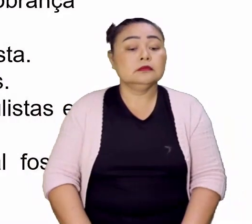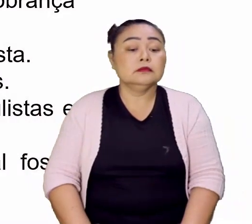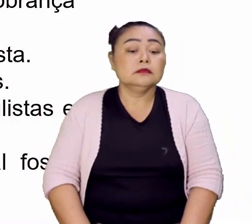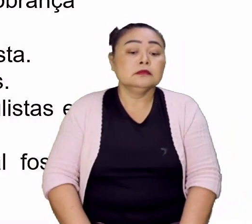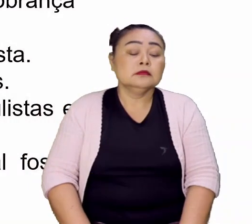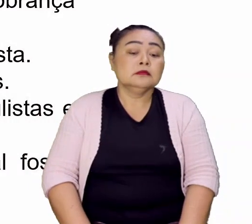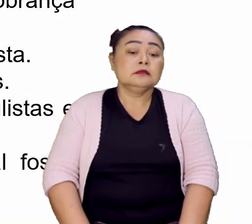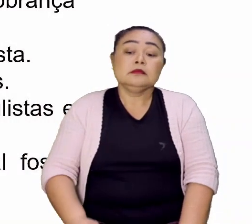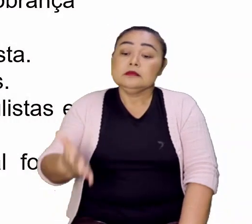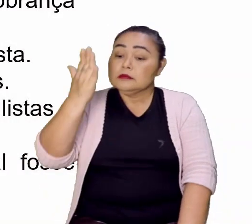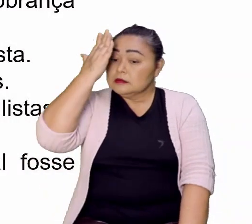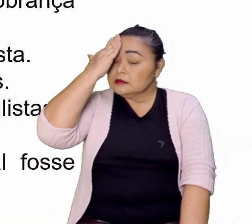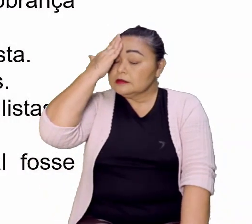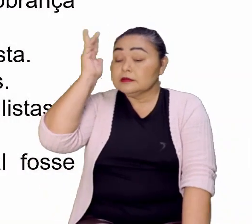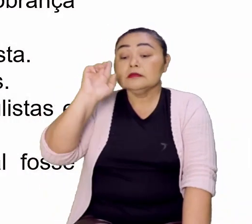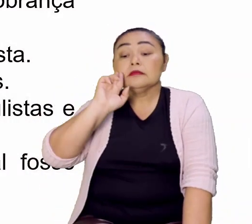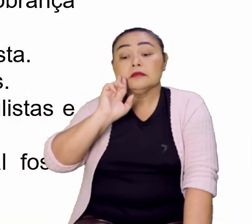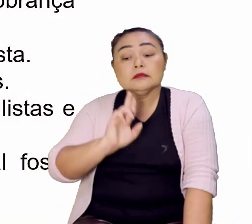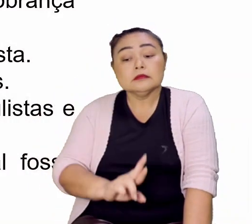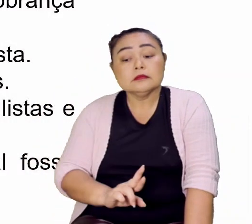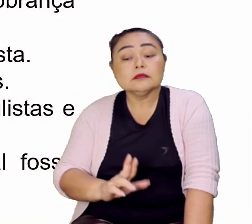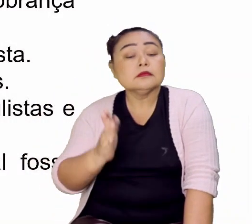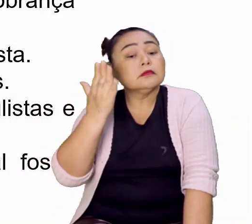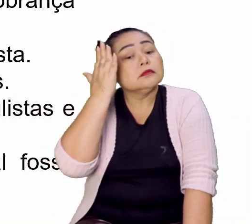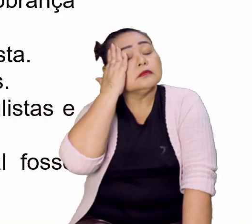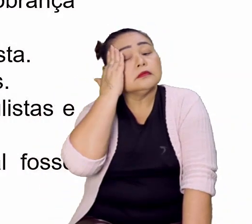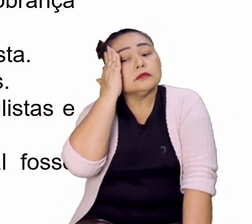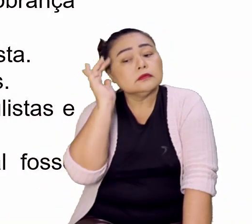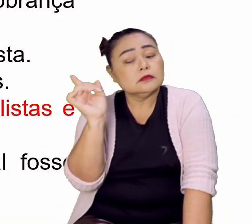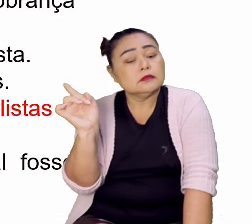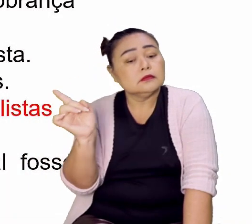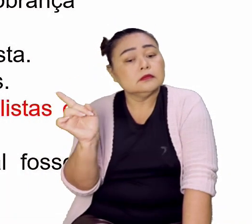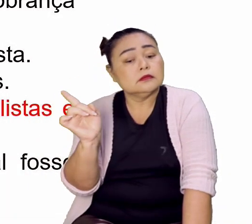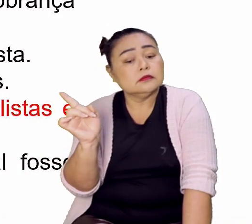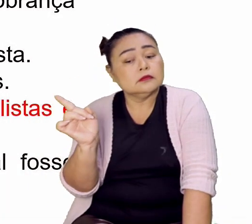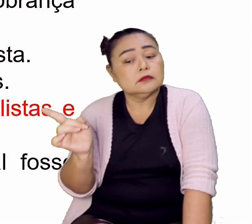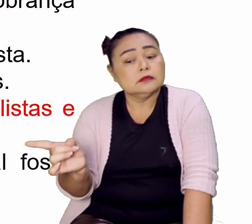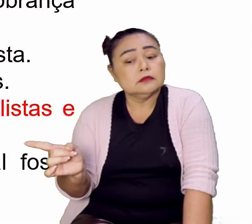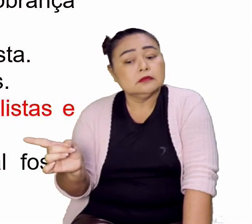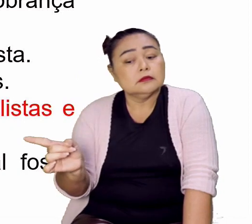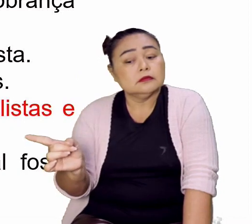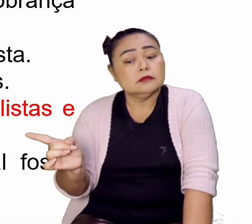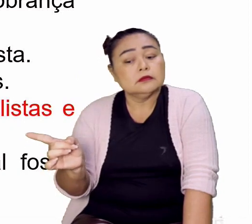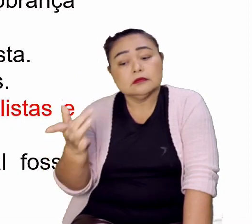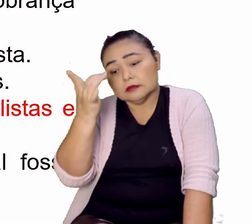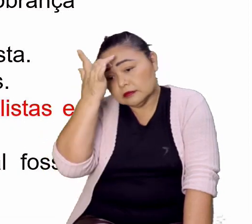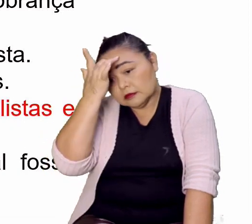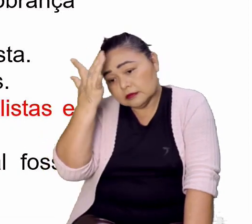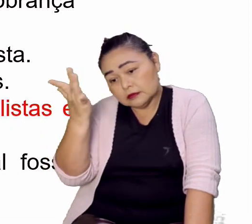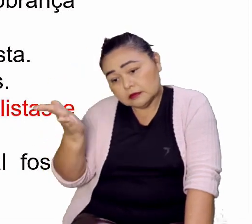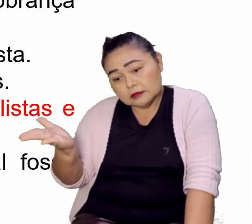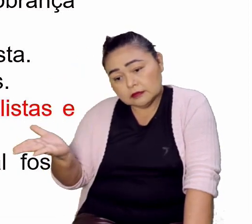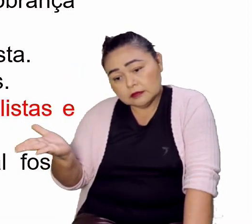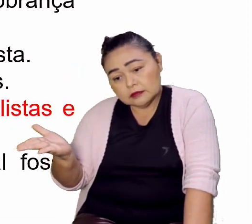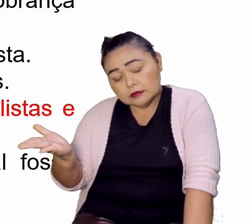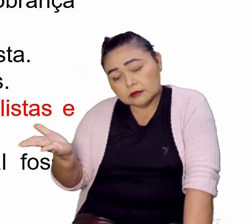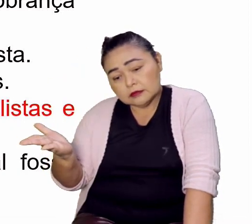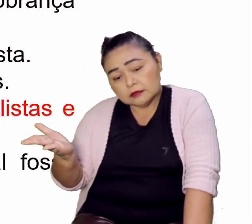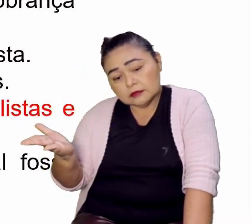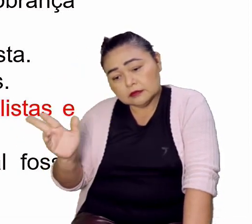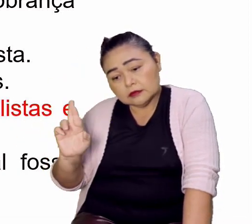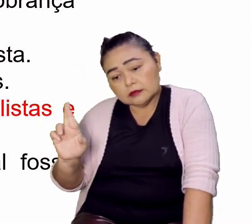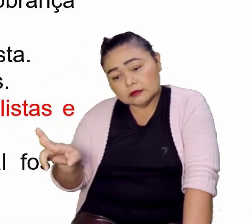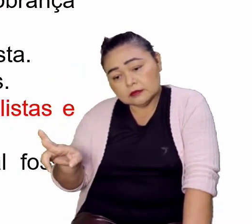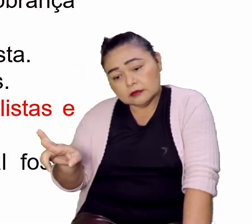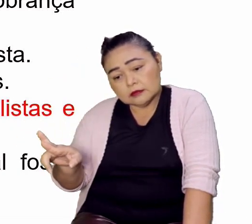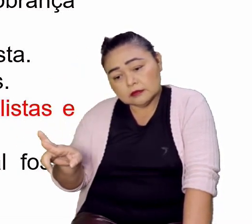Já sabe qual é a resposta? Já? Ah, então, fácil. Tá aí. A resposta